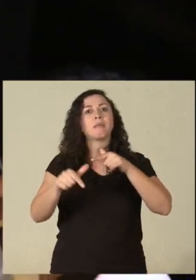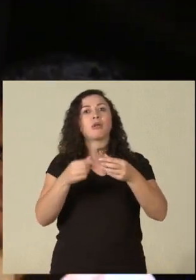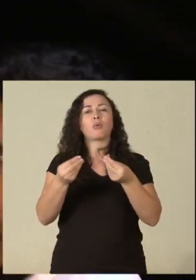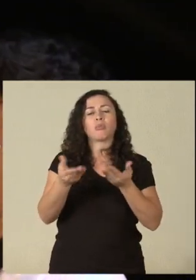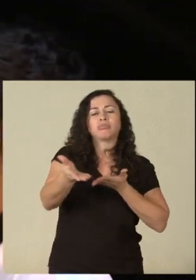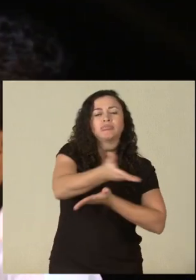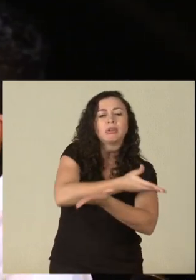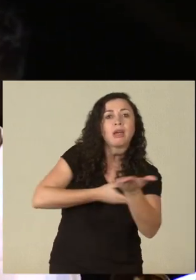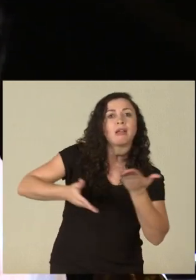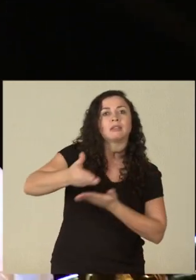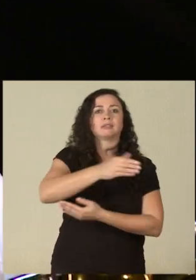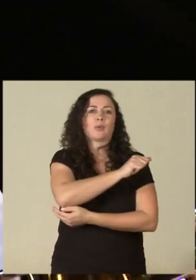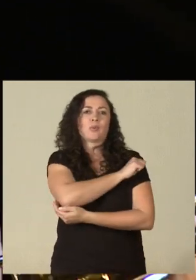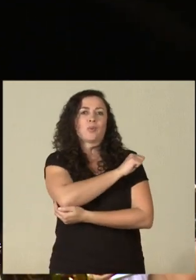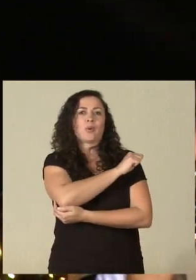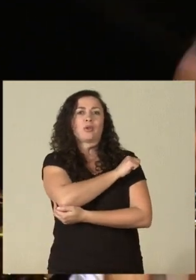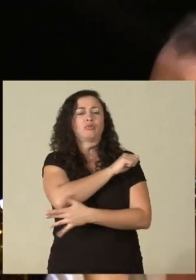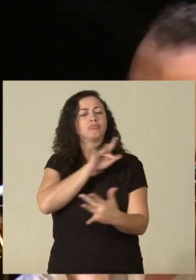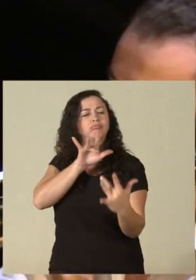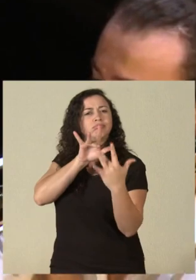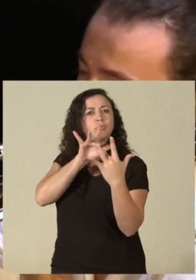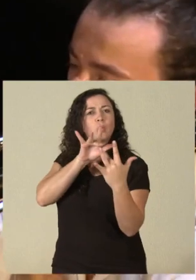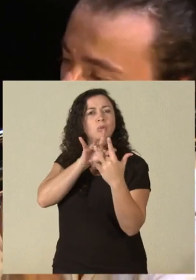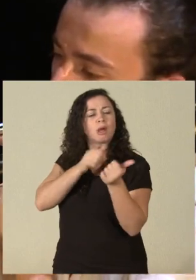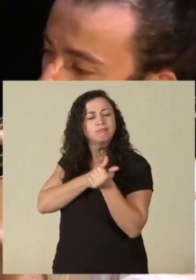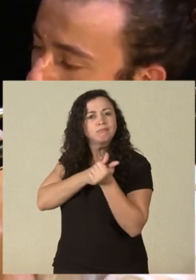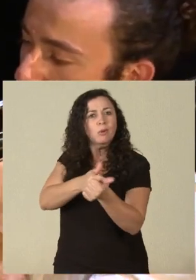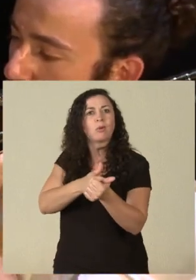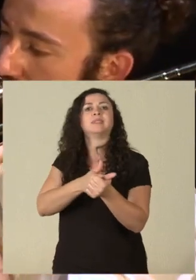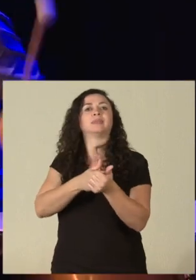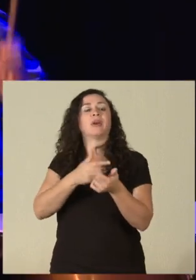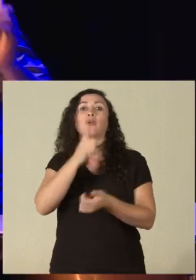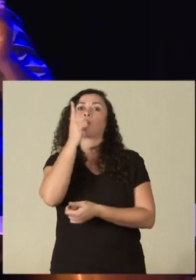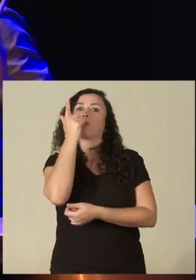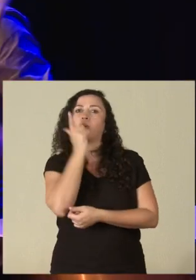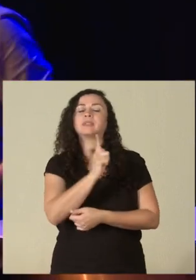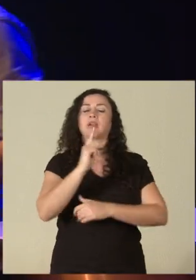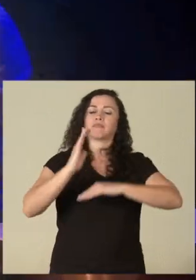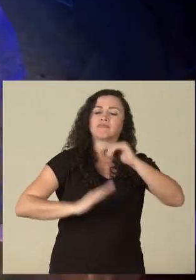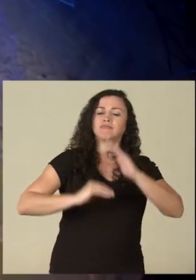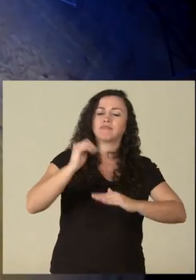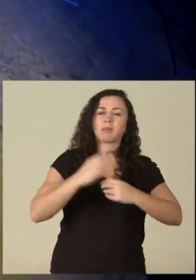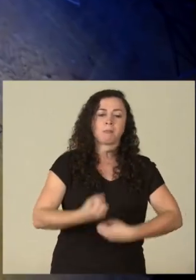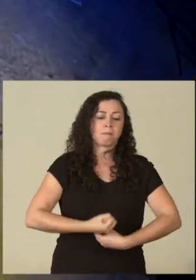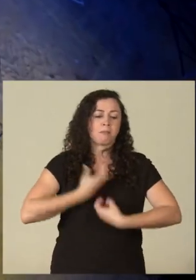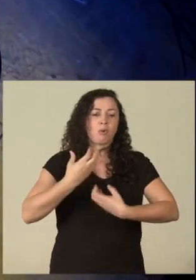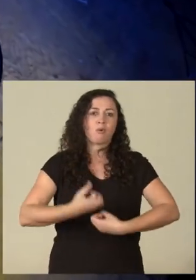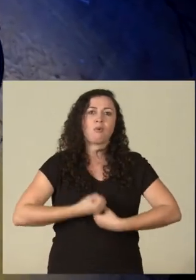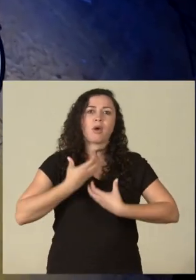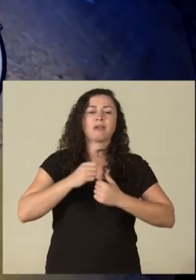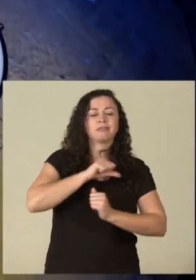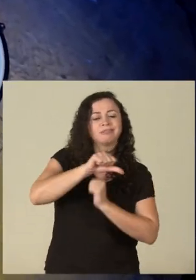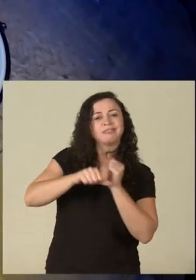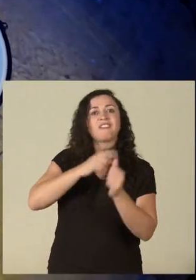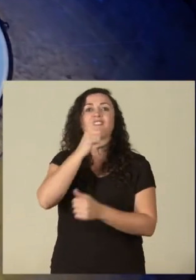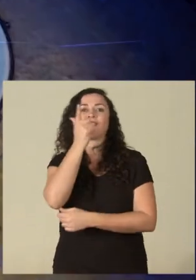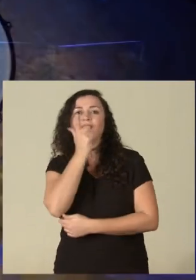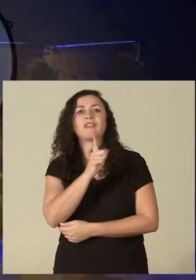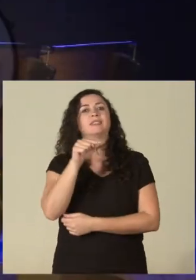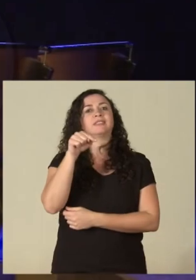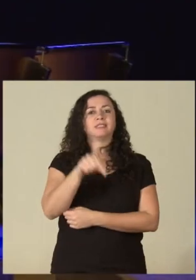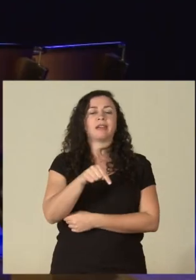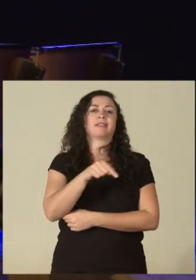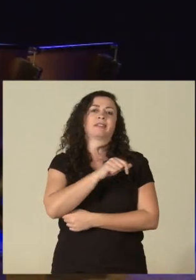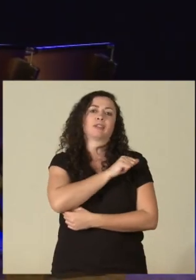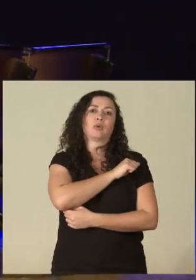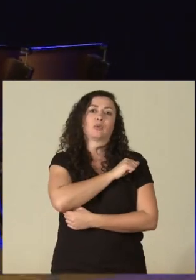de modo próximo aos alunos, para garantir que a instrumentalização poética deles se faça para